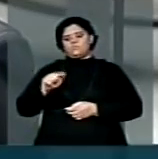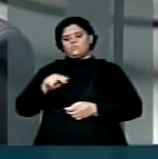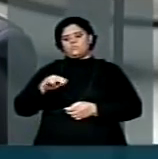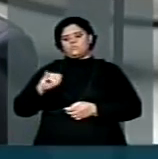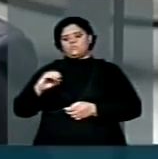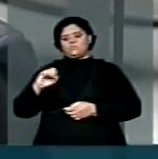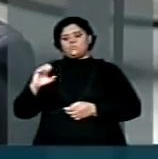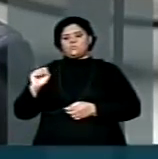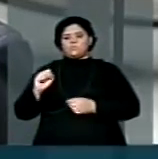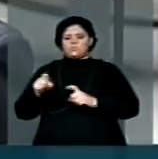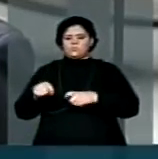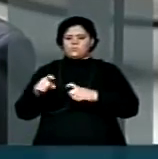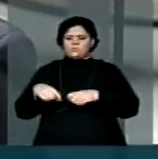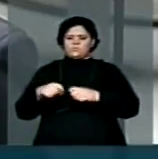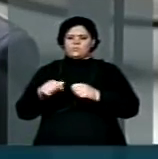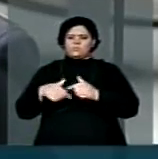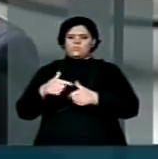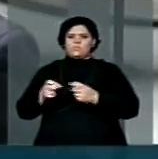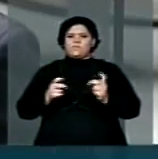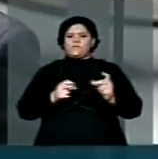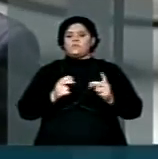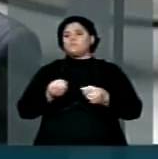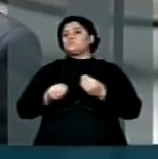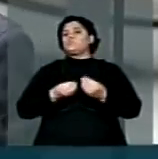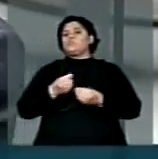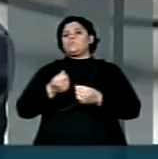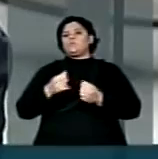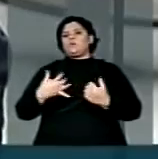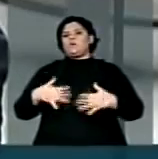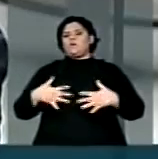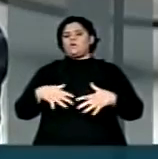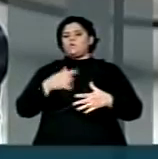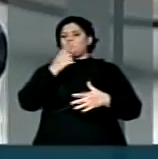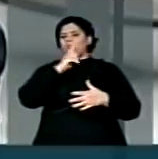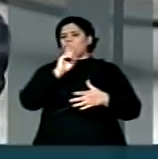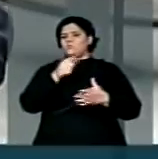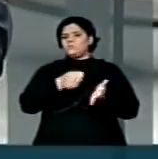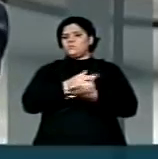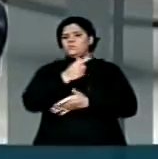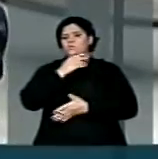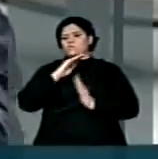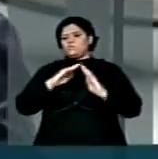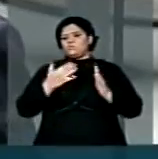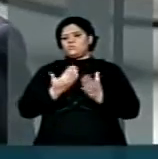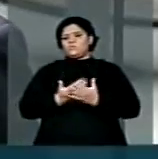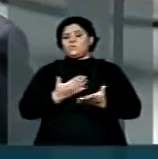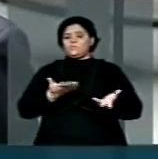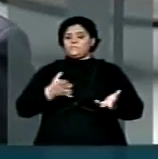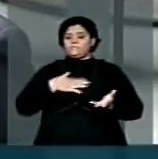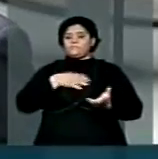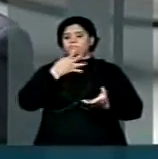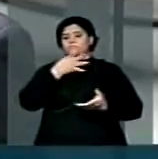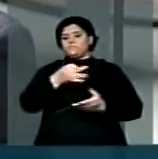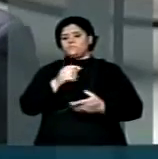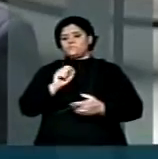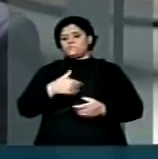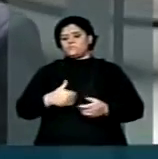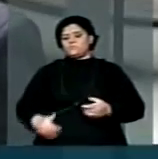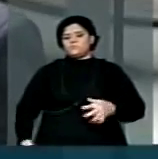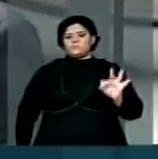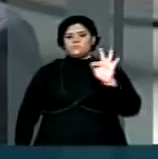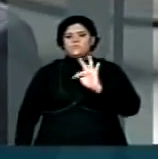pequenos produtores do país. Por isso, a minha sugestão ao governo federal é que